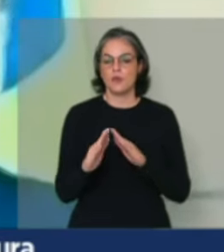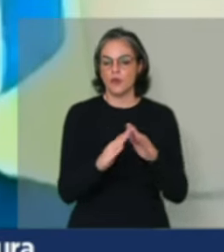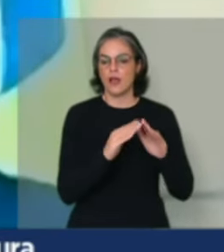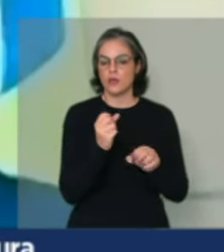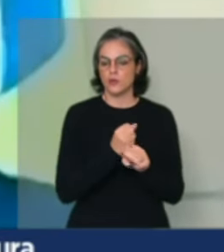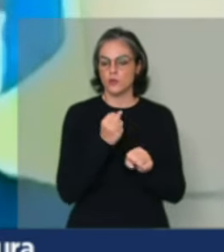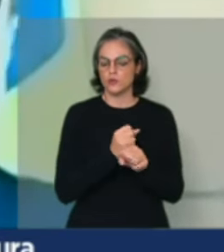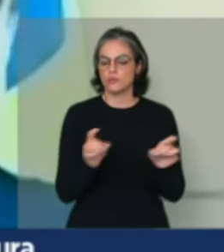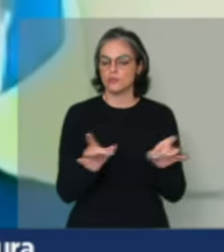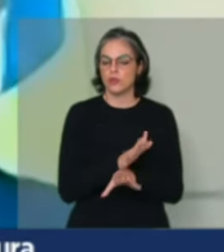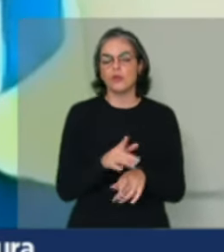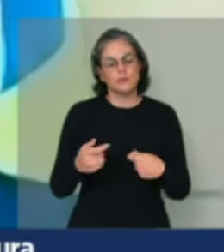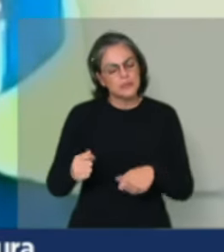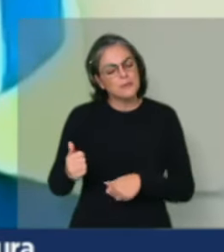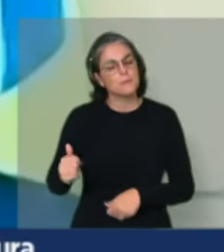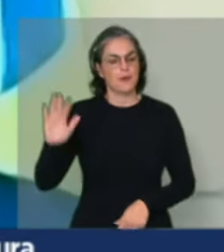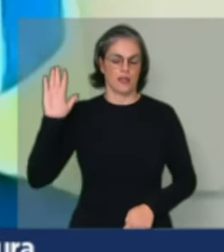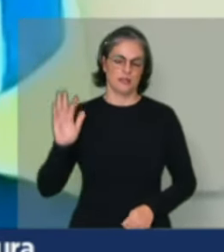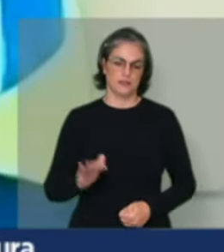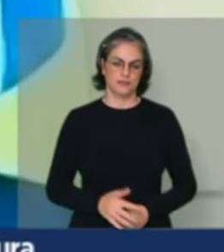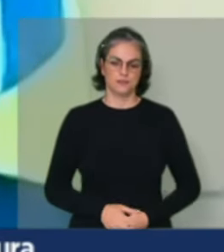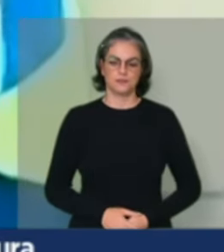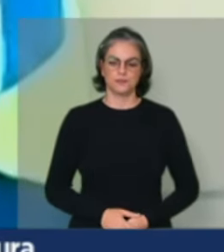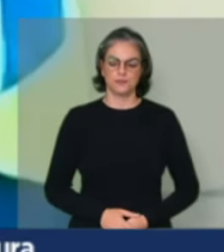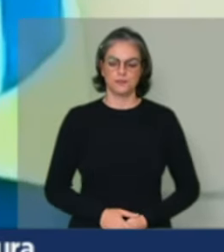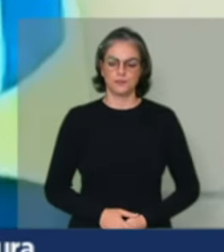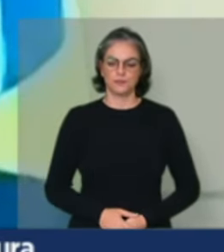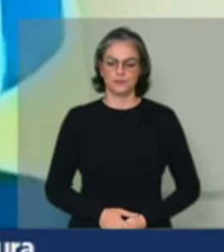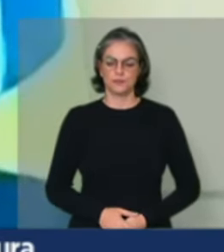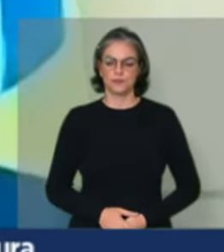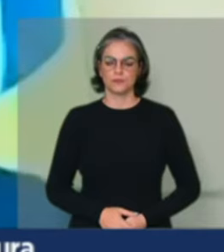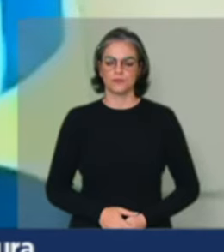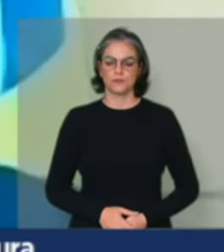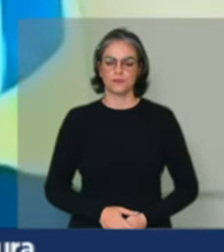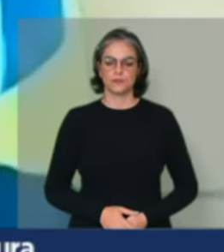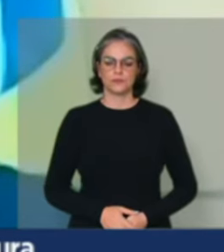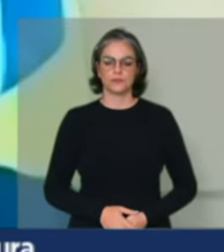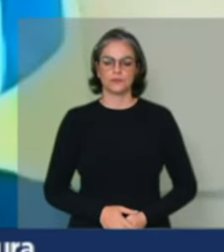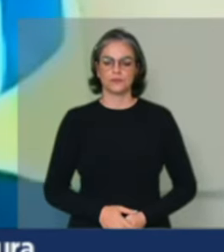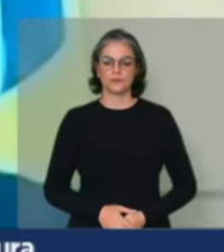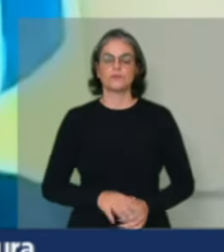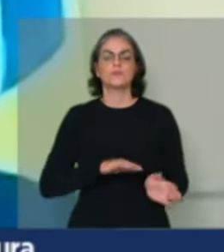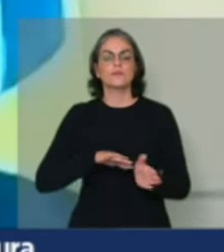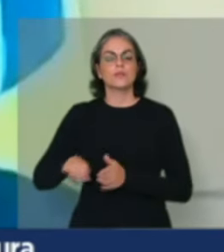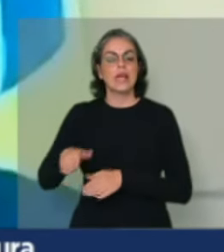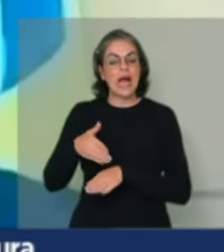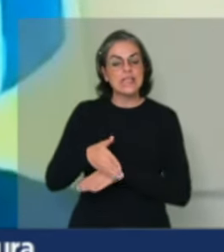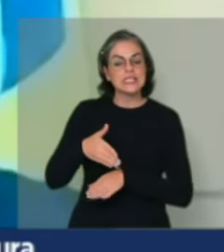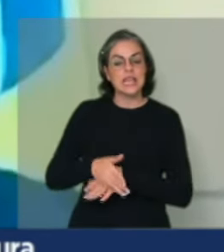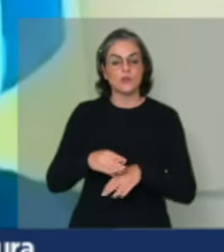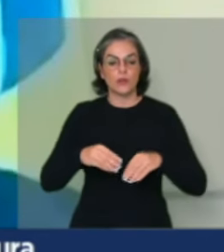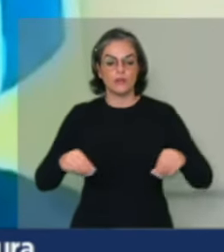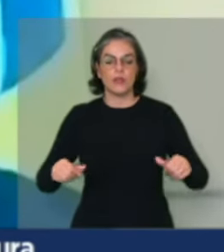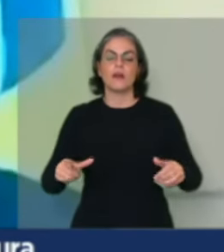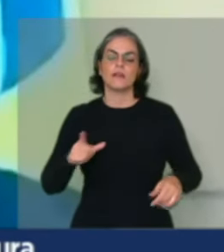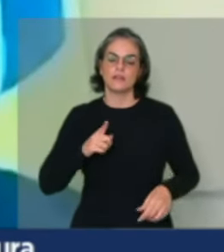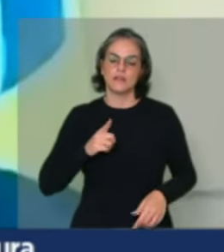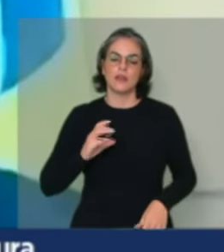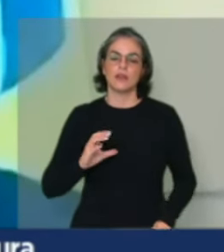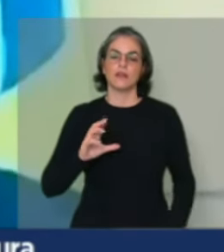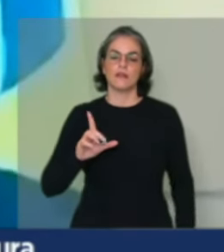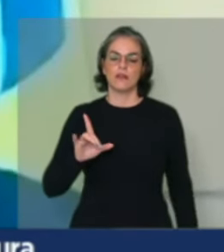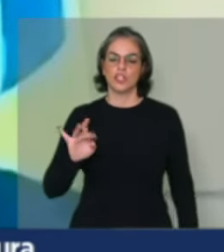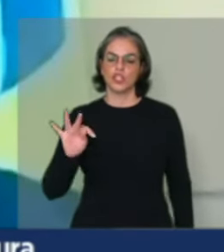Precisamos ampliar esse programa. Na parte do acesso à terra, nós temos o crédito fundiário, que agora volta a